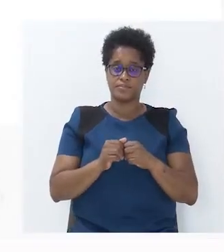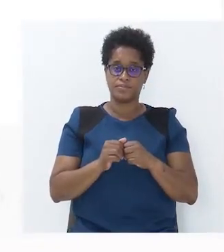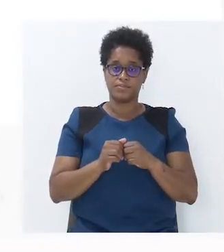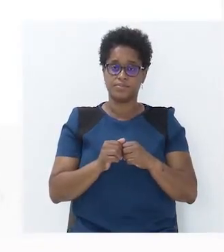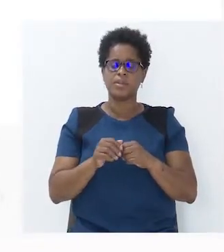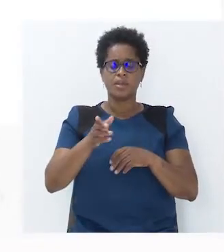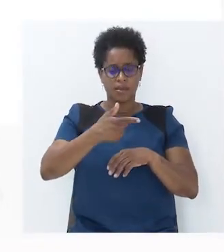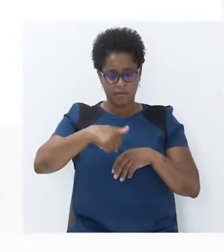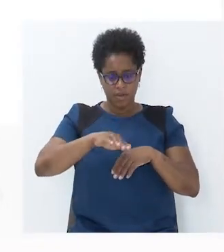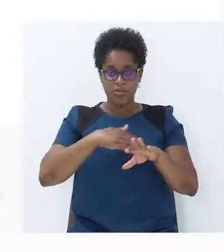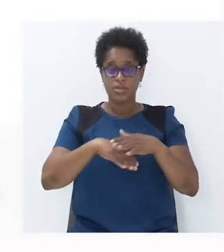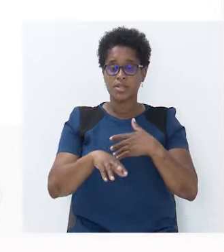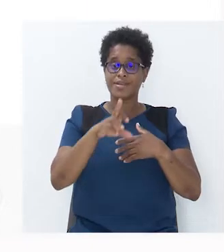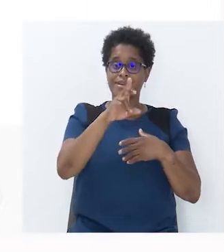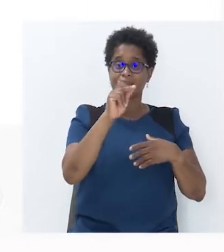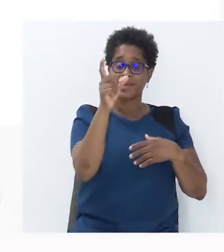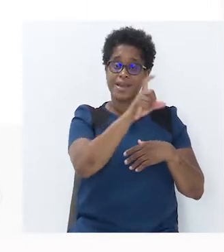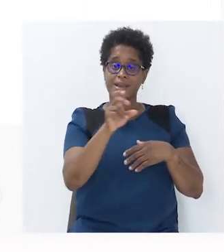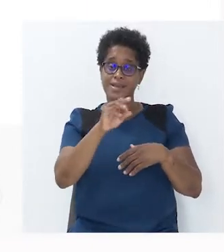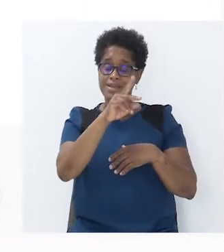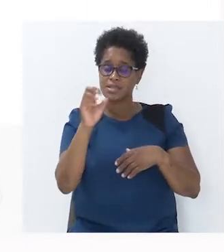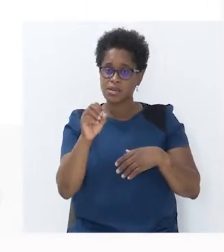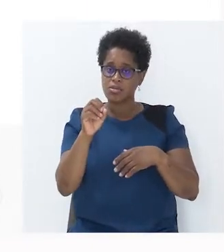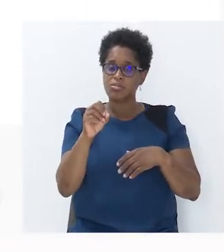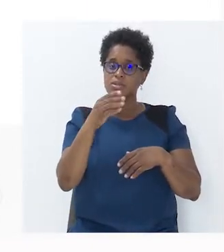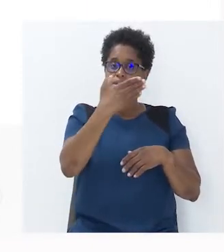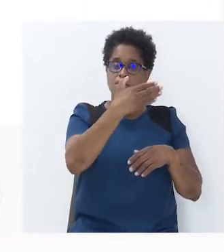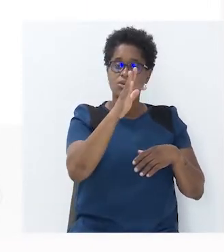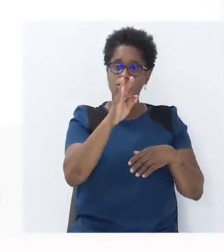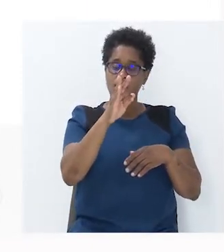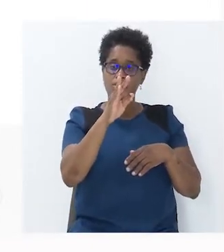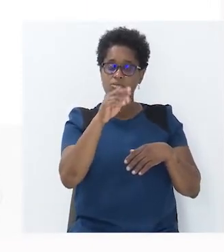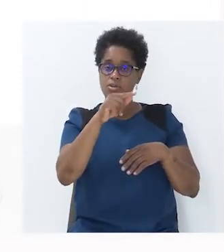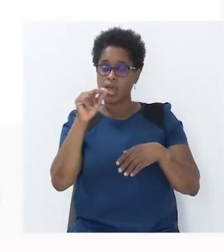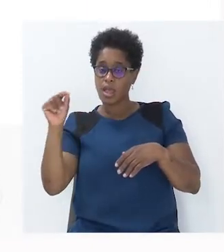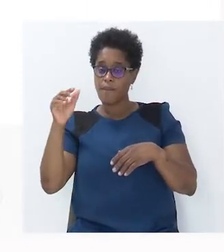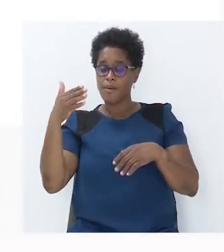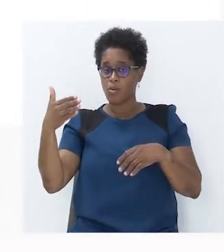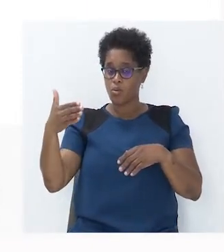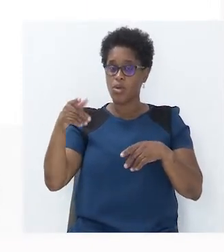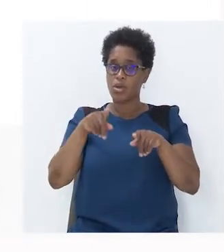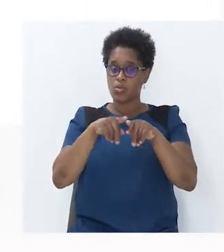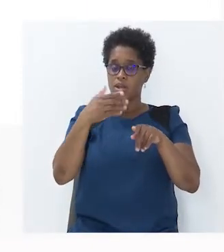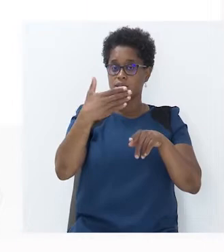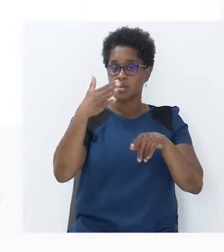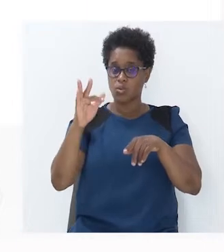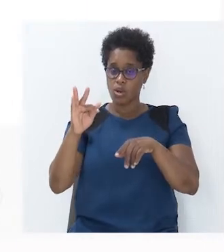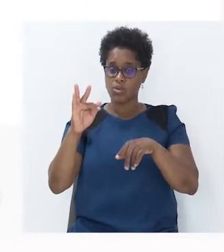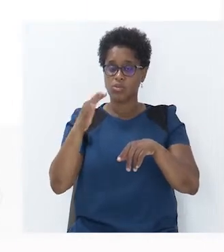Vamos fazer a razão, 74 está para 1, é igual a 74.